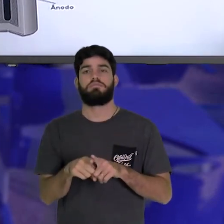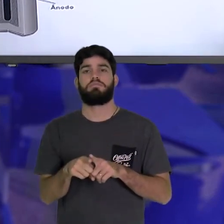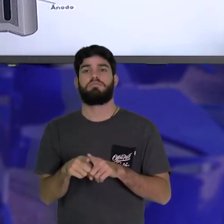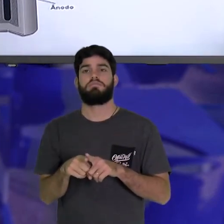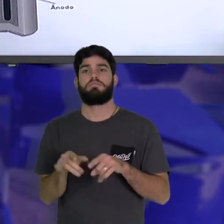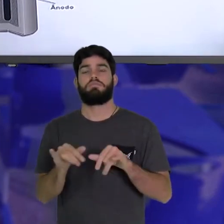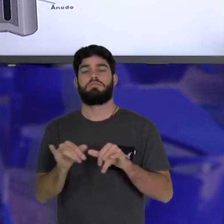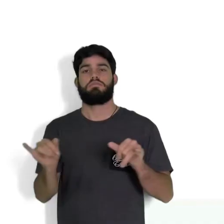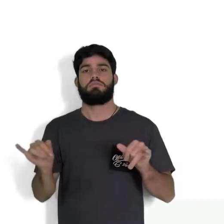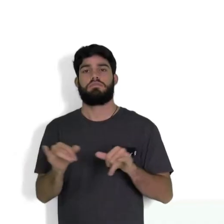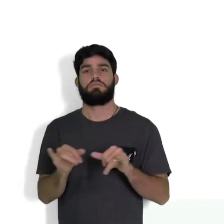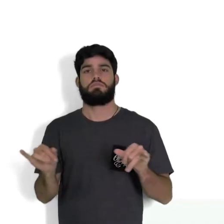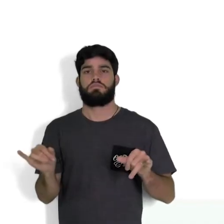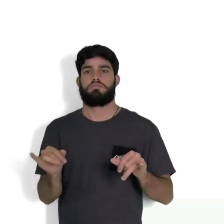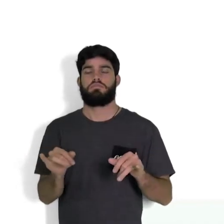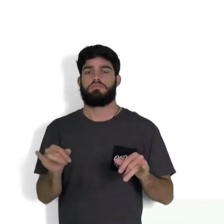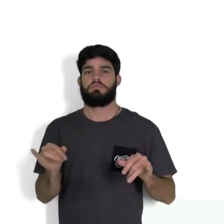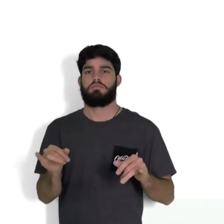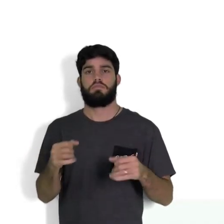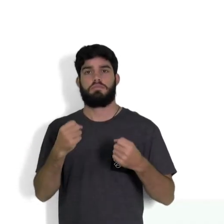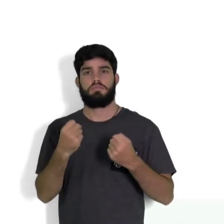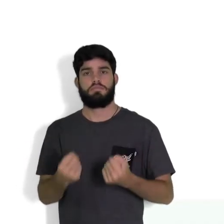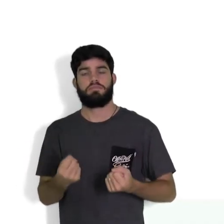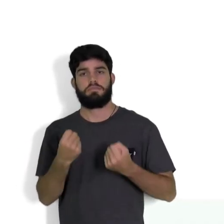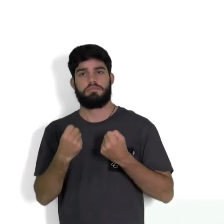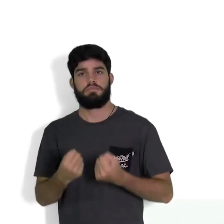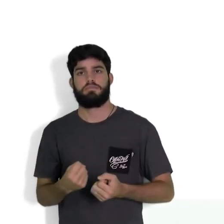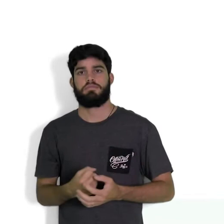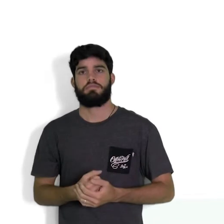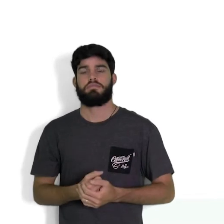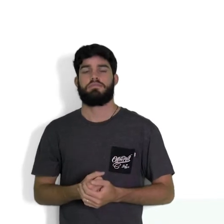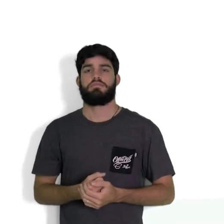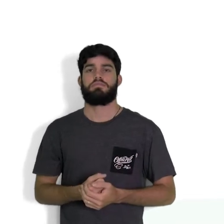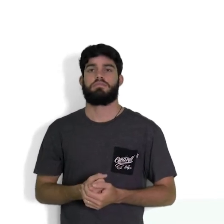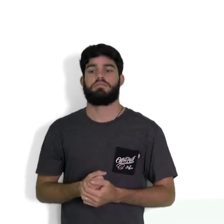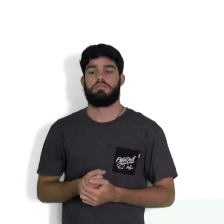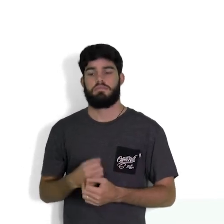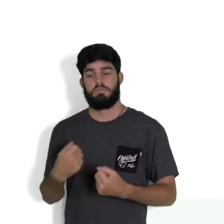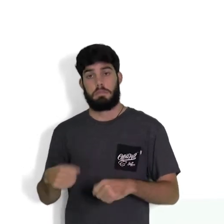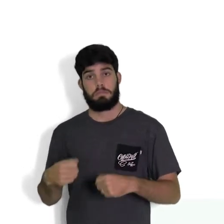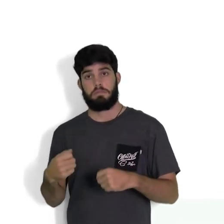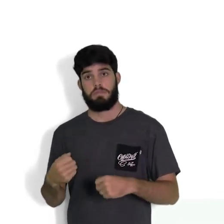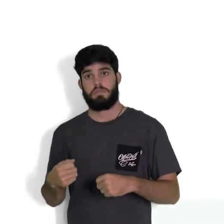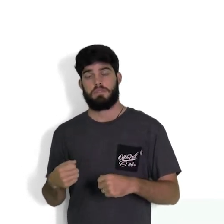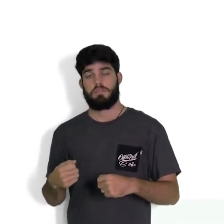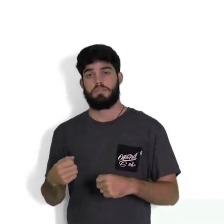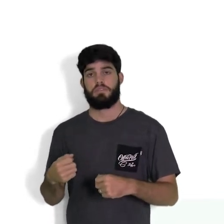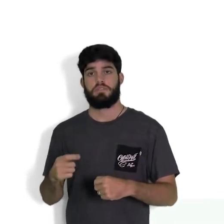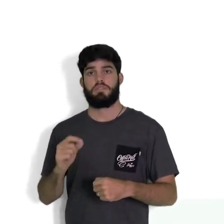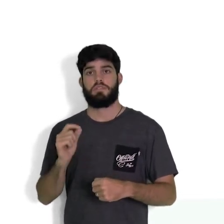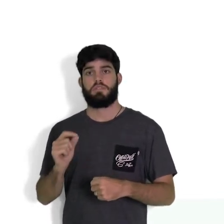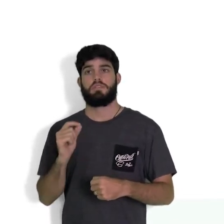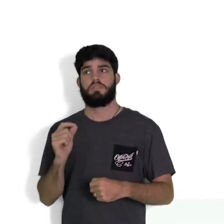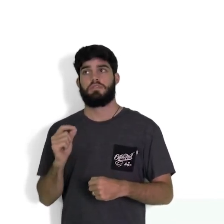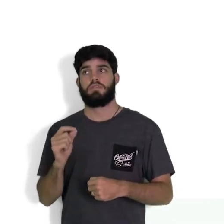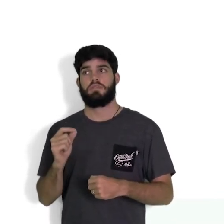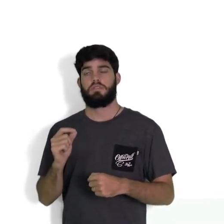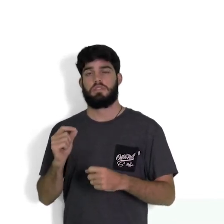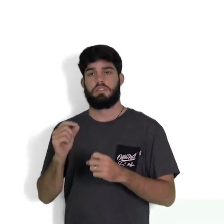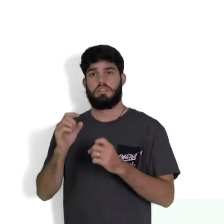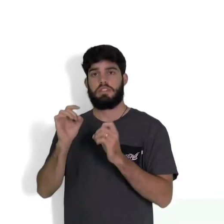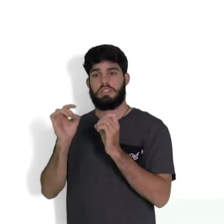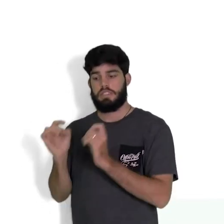seu interior metais pesados. Então, essas pilhas, elas devem ser descartadas no lixo